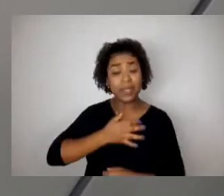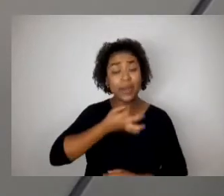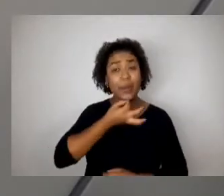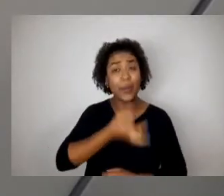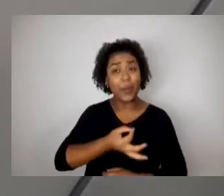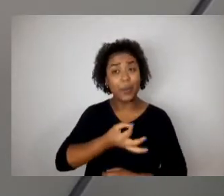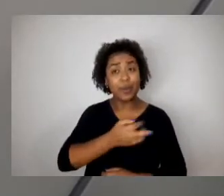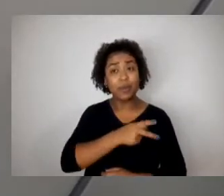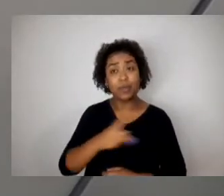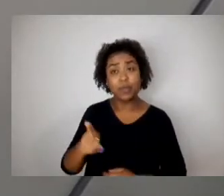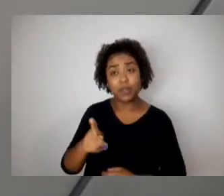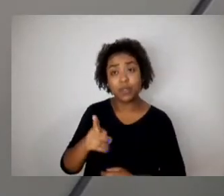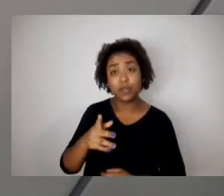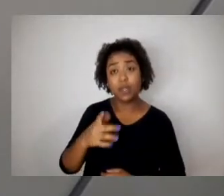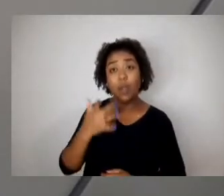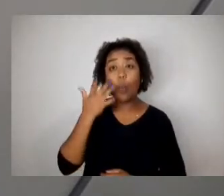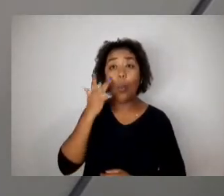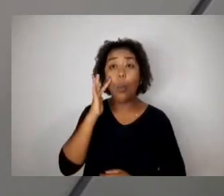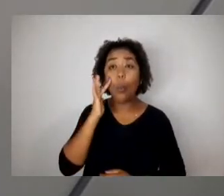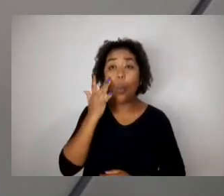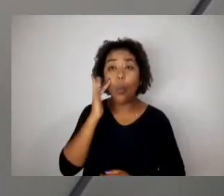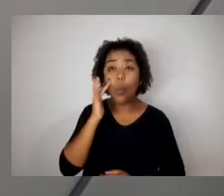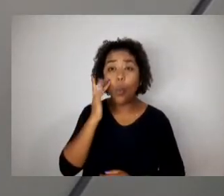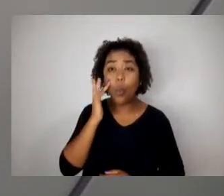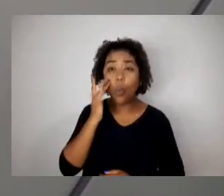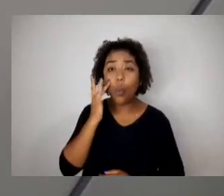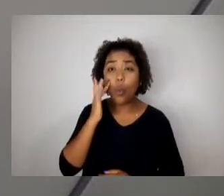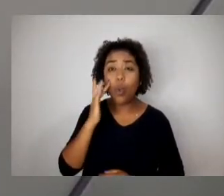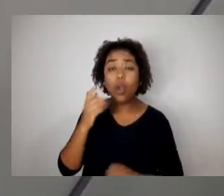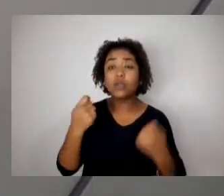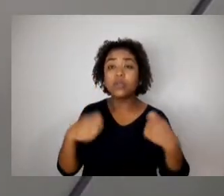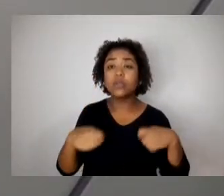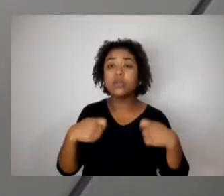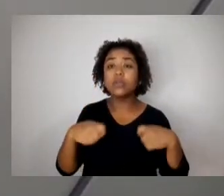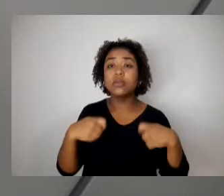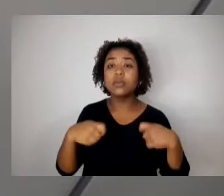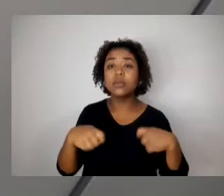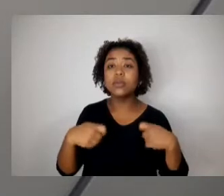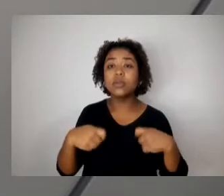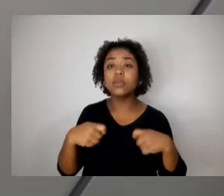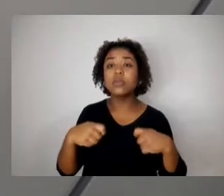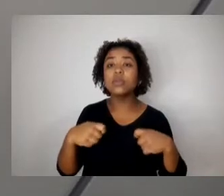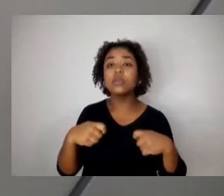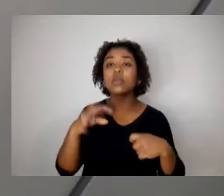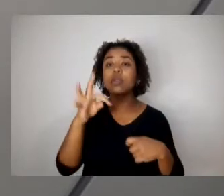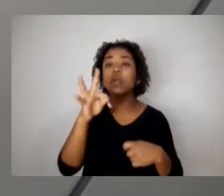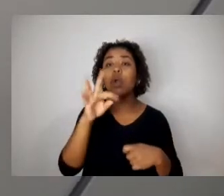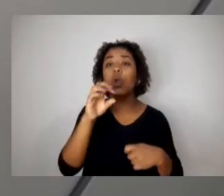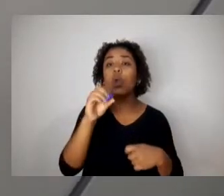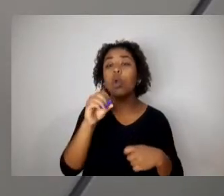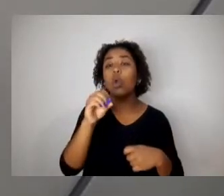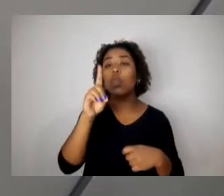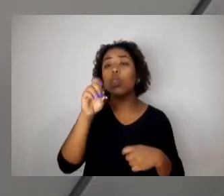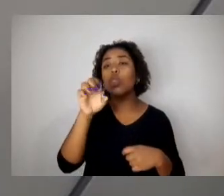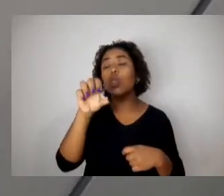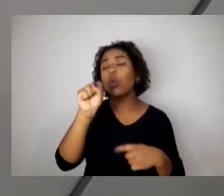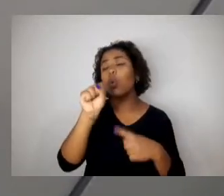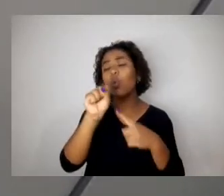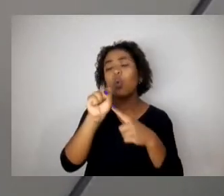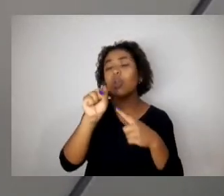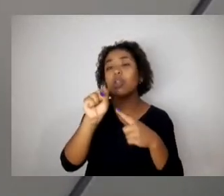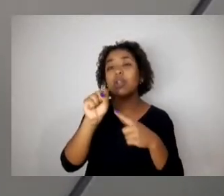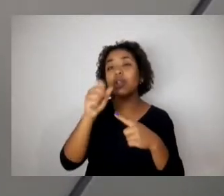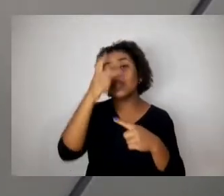devia ter ser todas. Todas as pessoas, independente do sexo, independente da opção sexual, nada. São